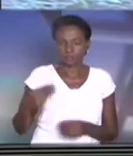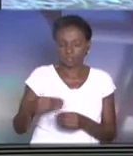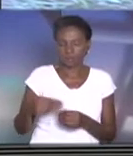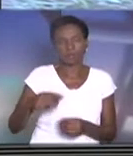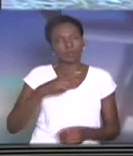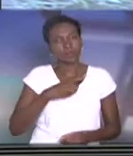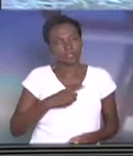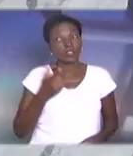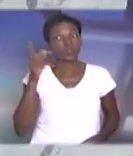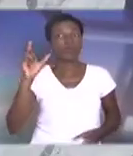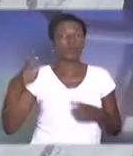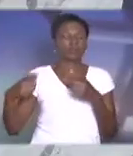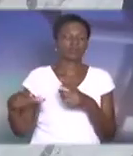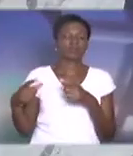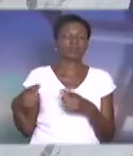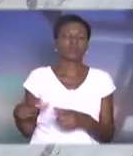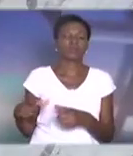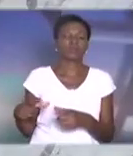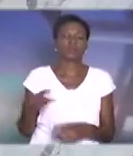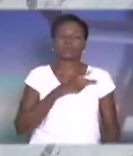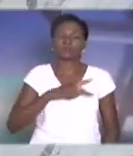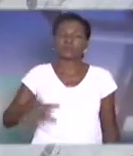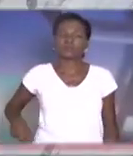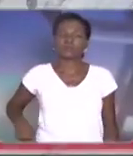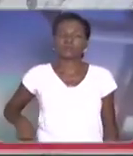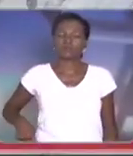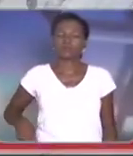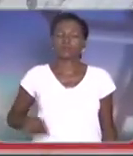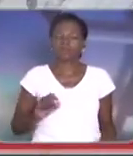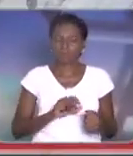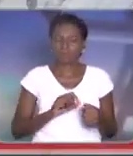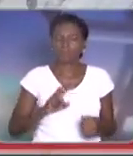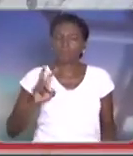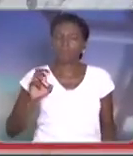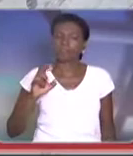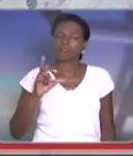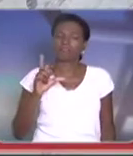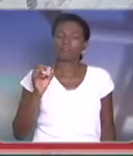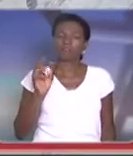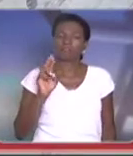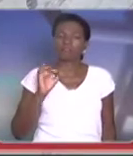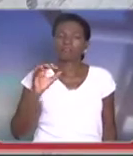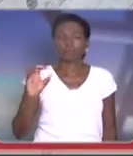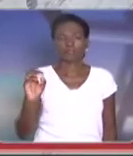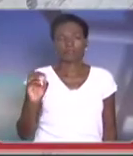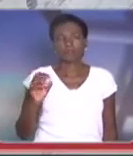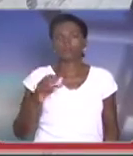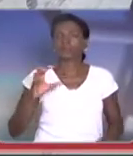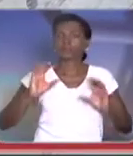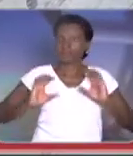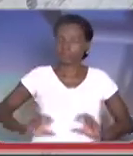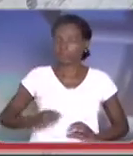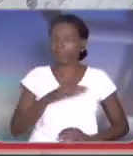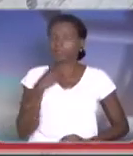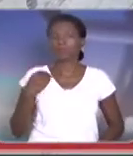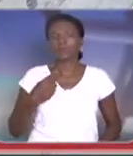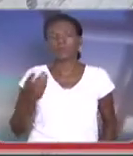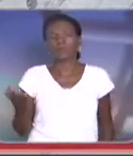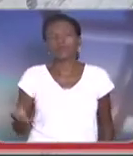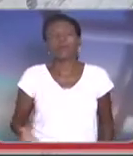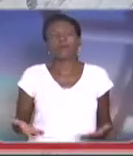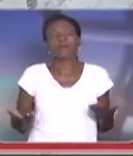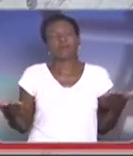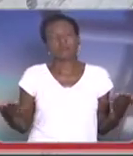ter um local próprio, senhor presidente, para se fazer o velório desses cidadãos que lá falecem. Agora, quando a gente faz um